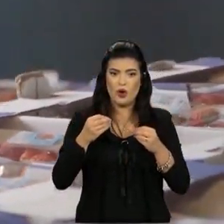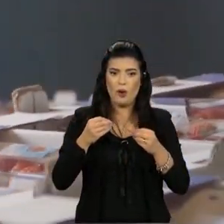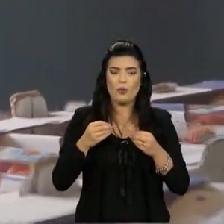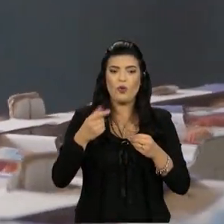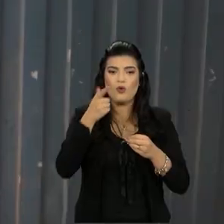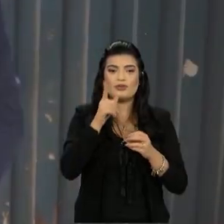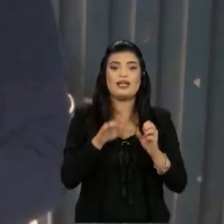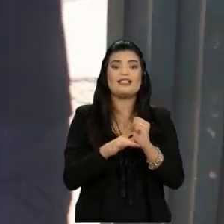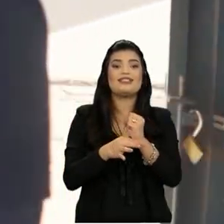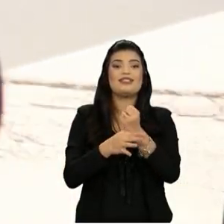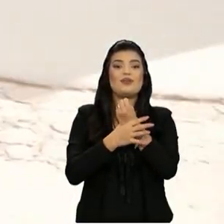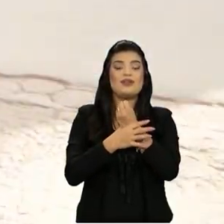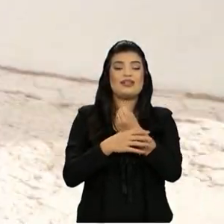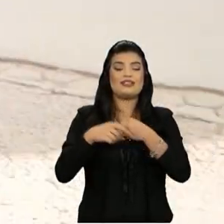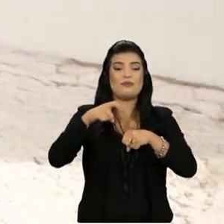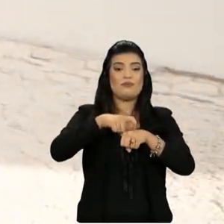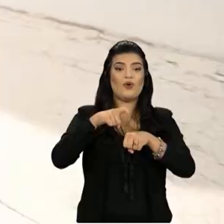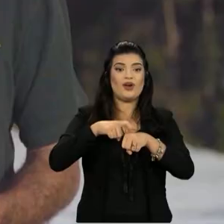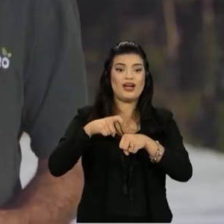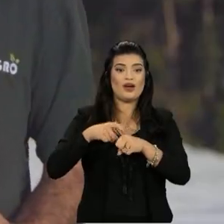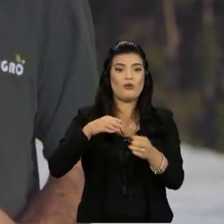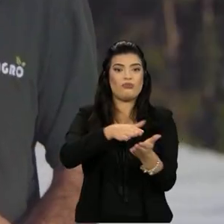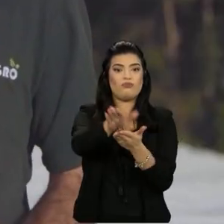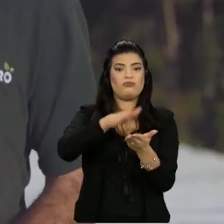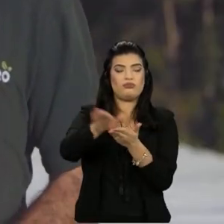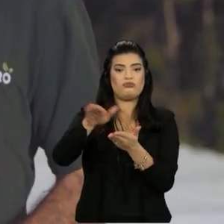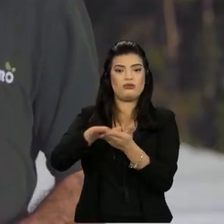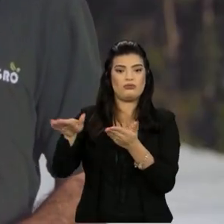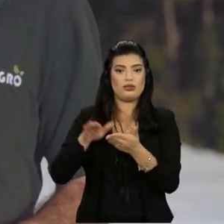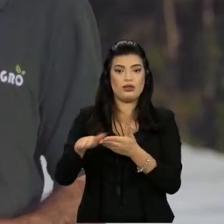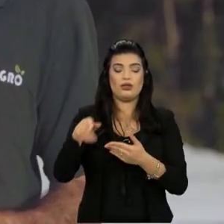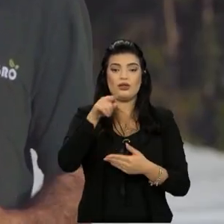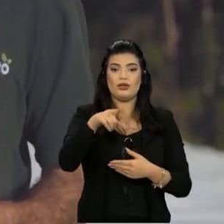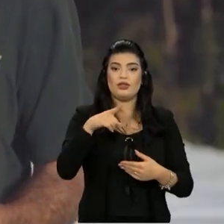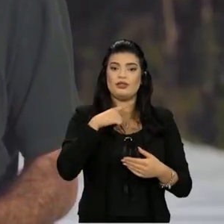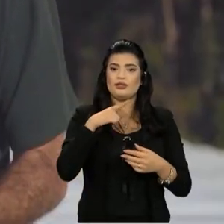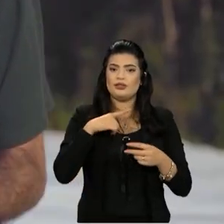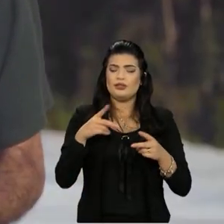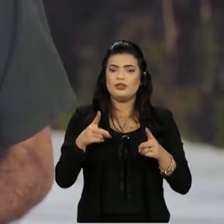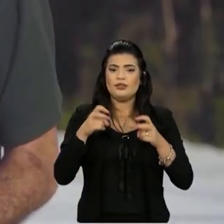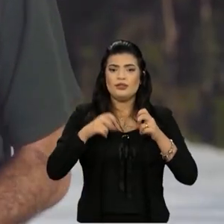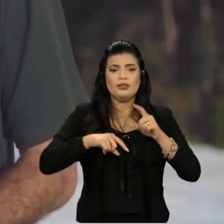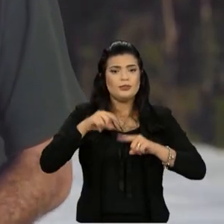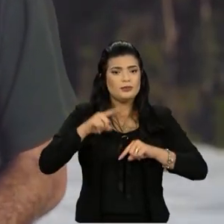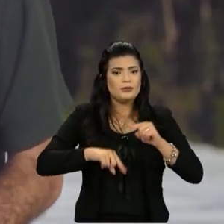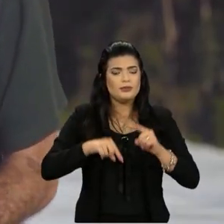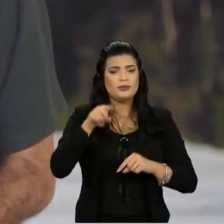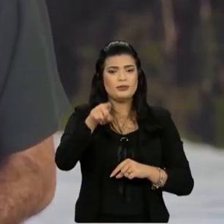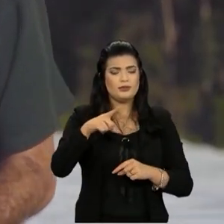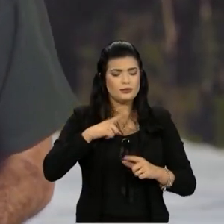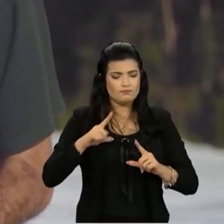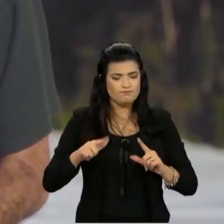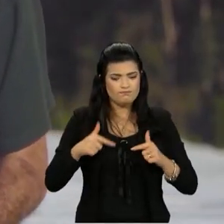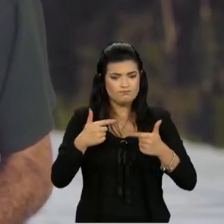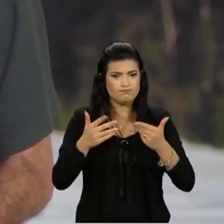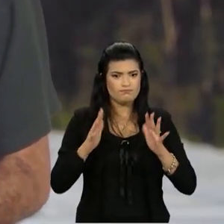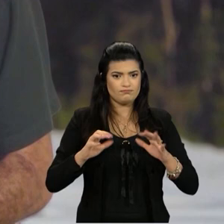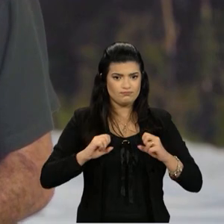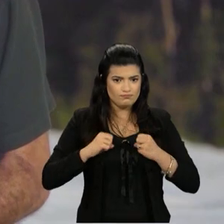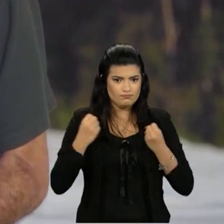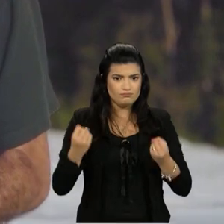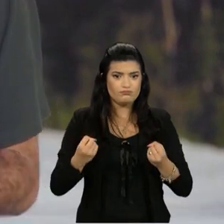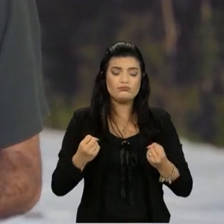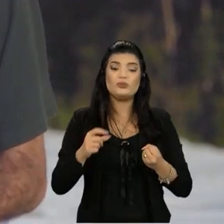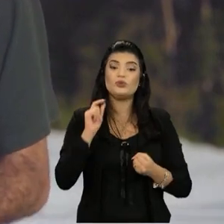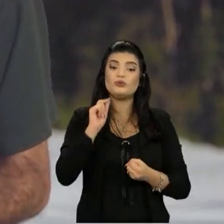garantir segurança nos morangos. Para o aspecto que vem, os produtores têm se empenhado bastante de um tempo para